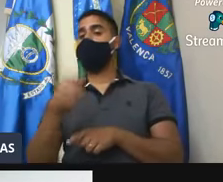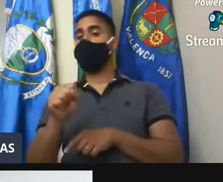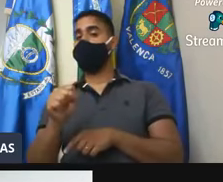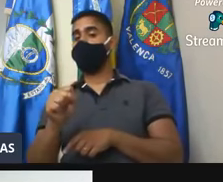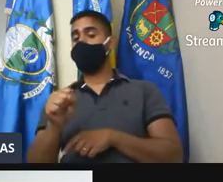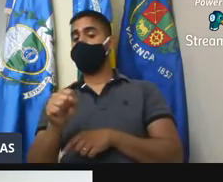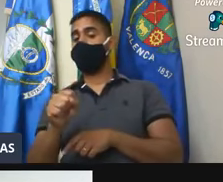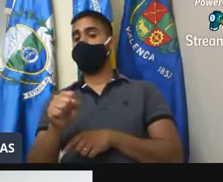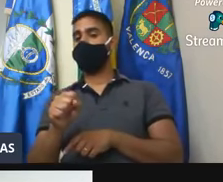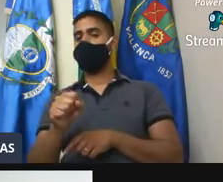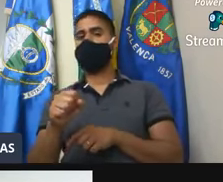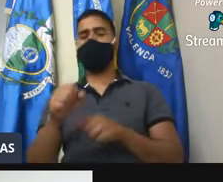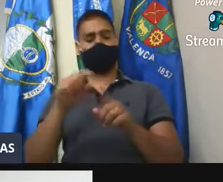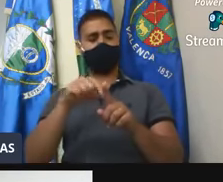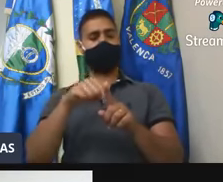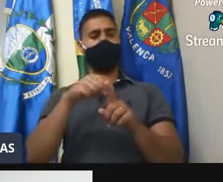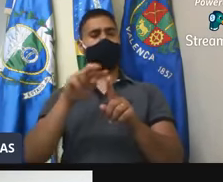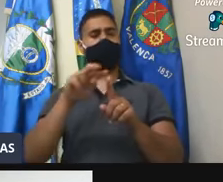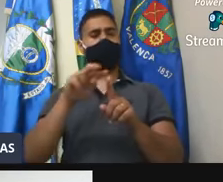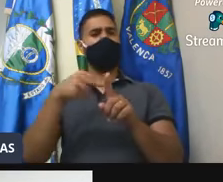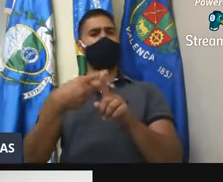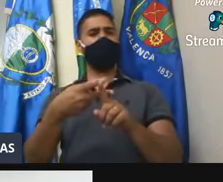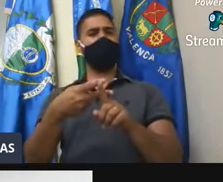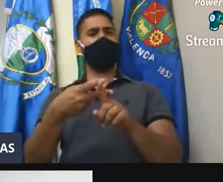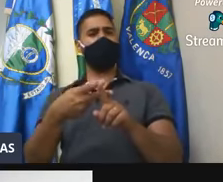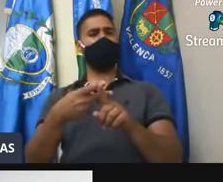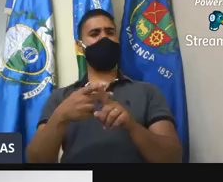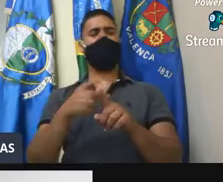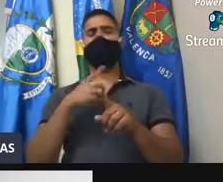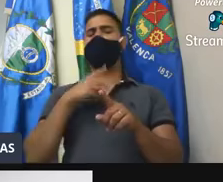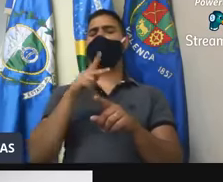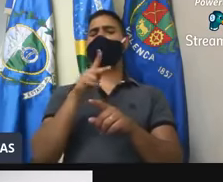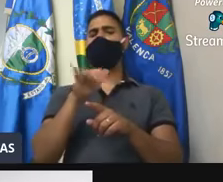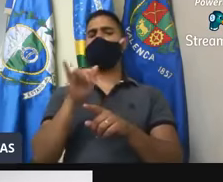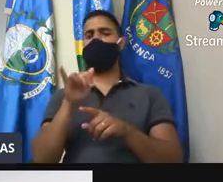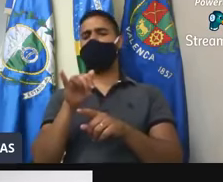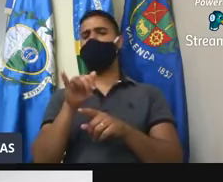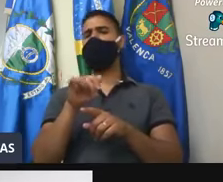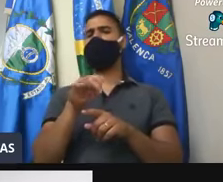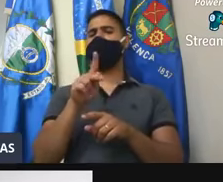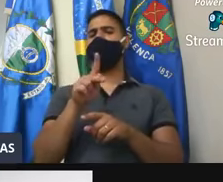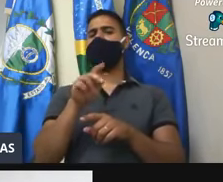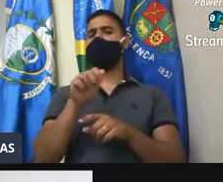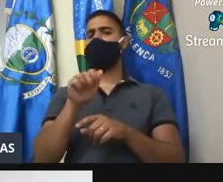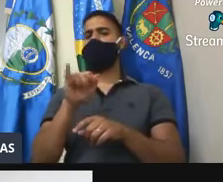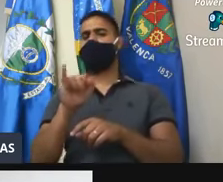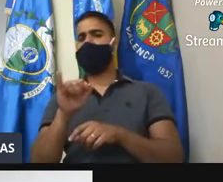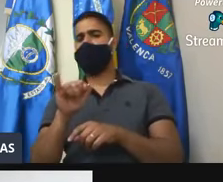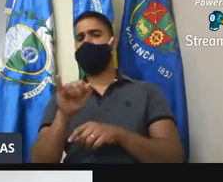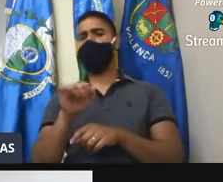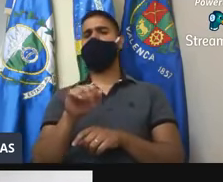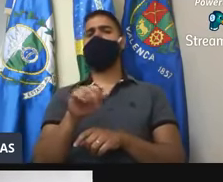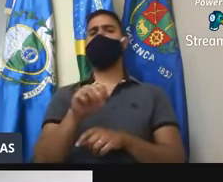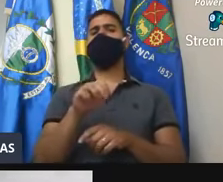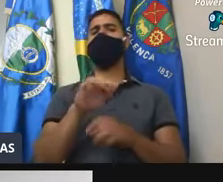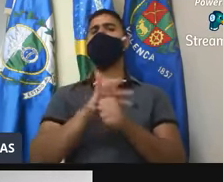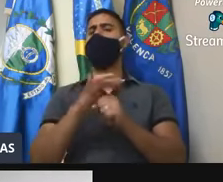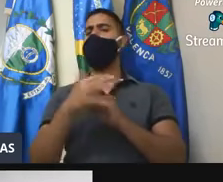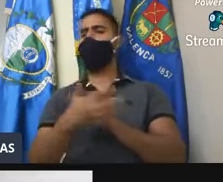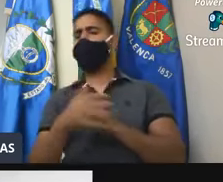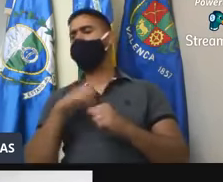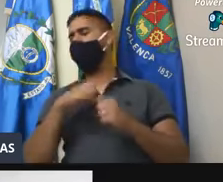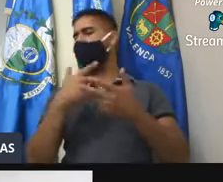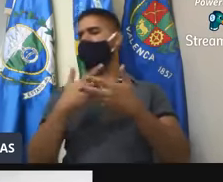eram dois valores que foram agregados, mais alguma coisa, né, além dos países, né, de UTI, o país de porta de entrada, né, o país Covid. Então, essas